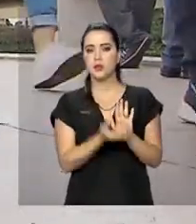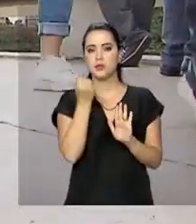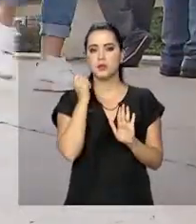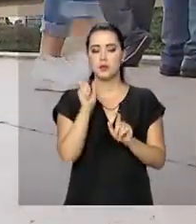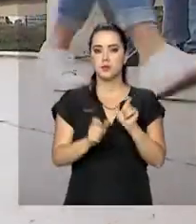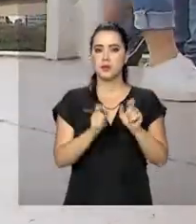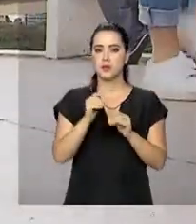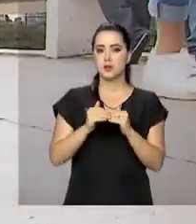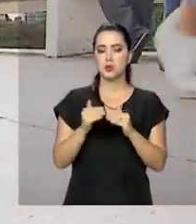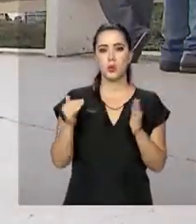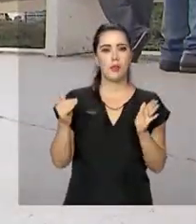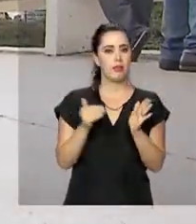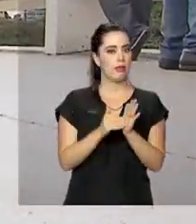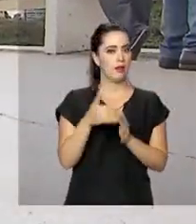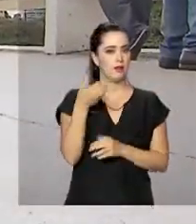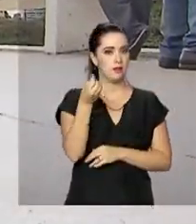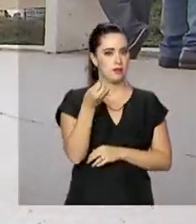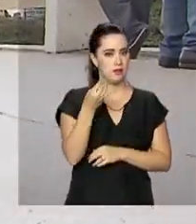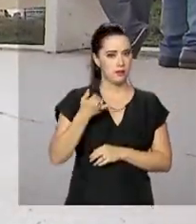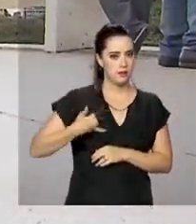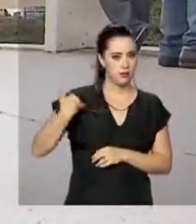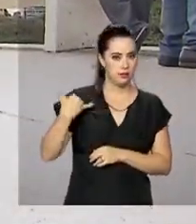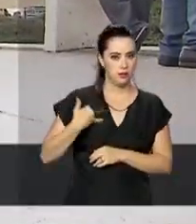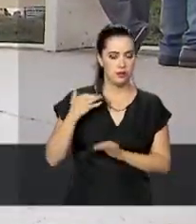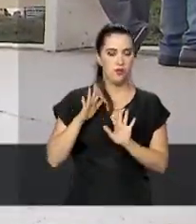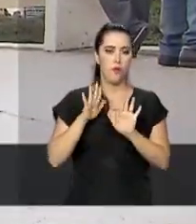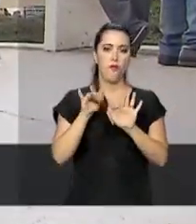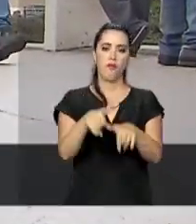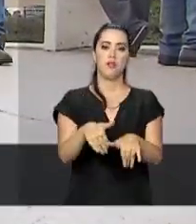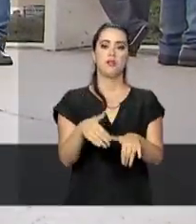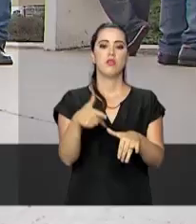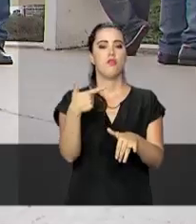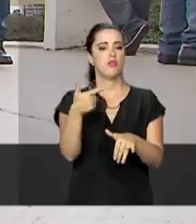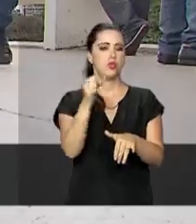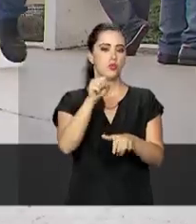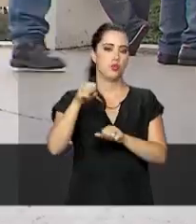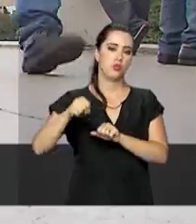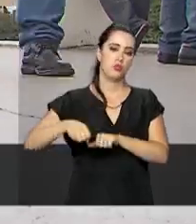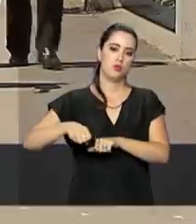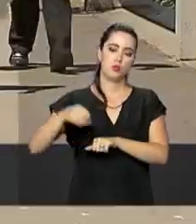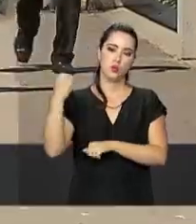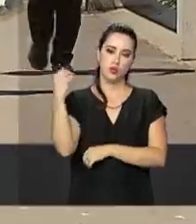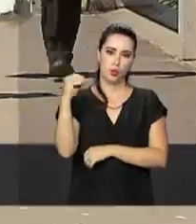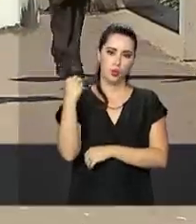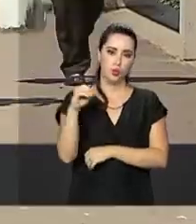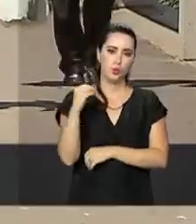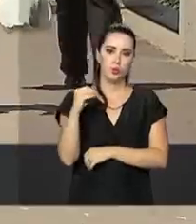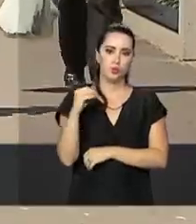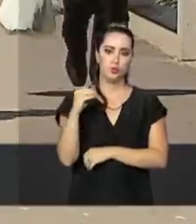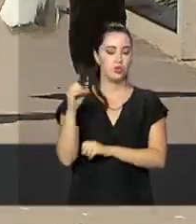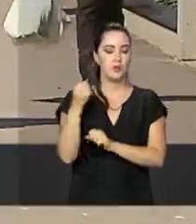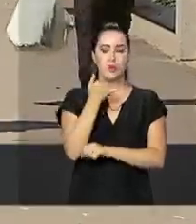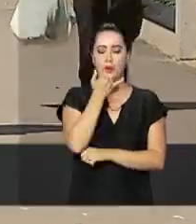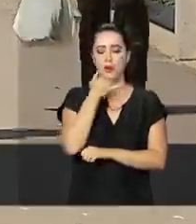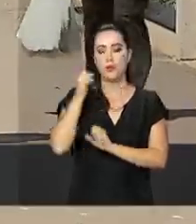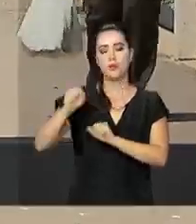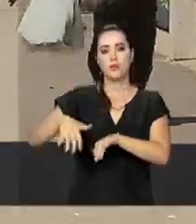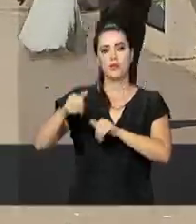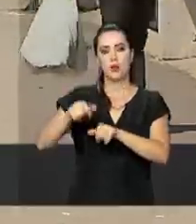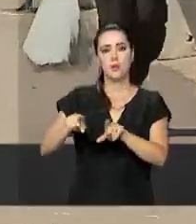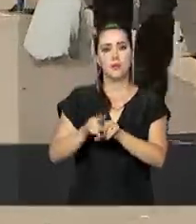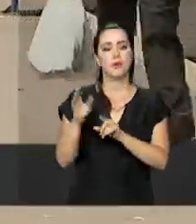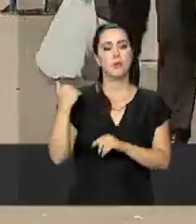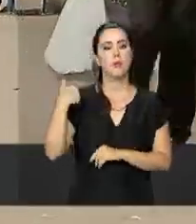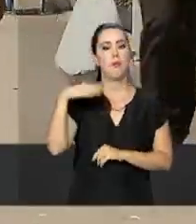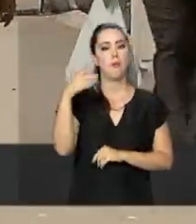para aqueles com idade até 60 anos termina no dia 28 deste mês. São mais de 20 bilhões de